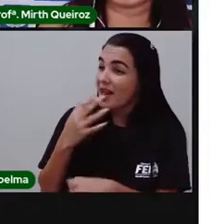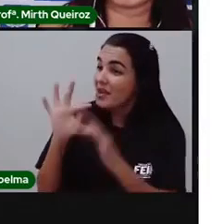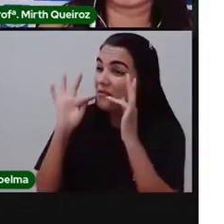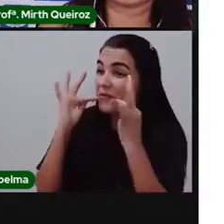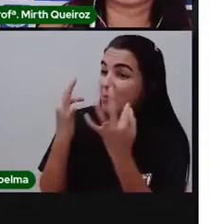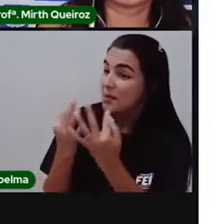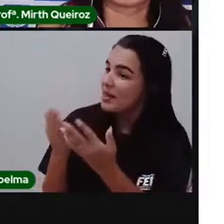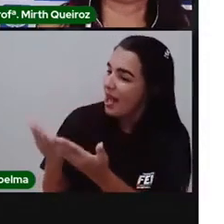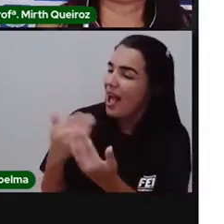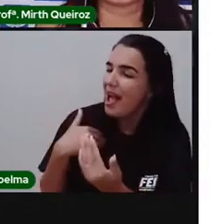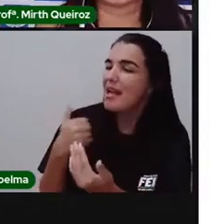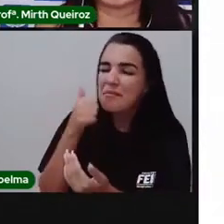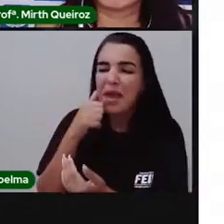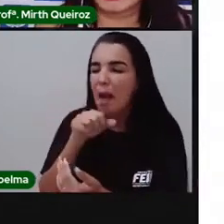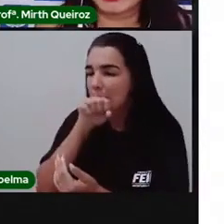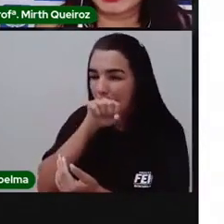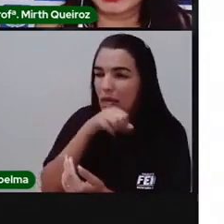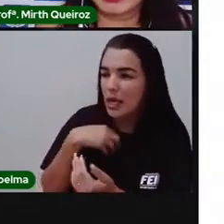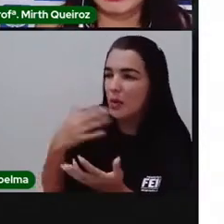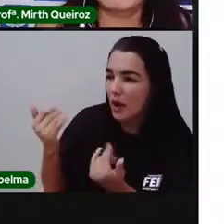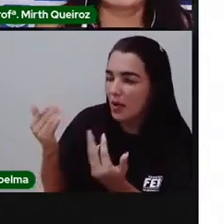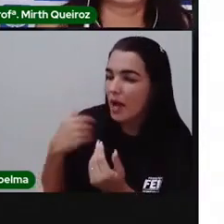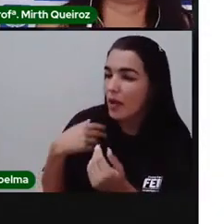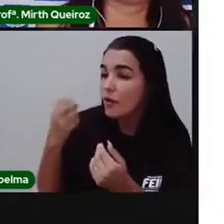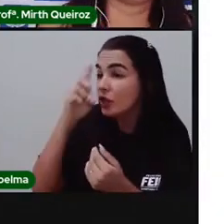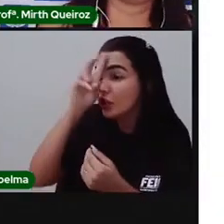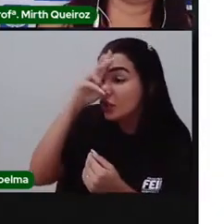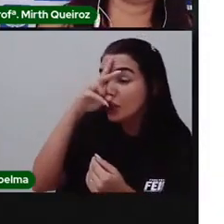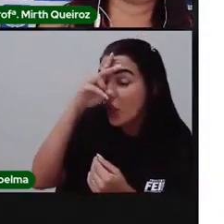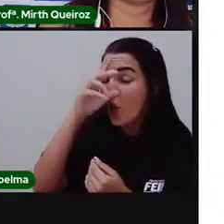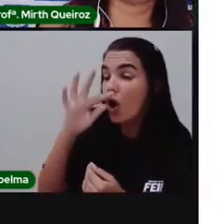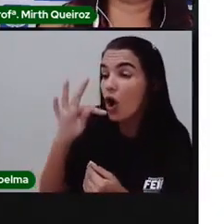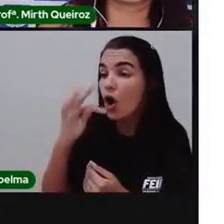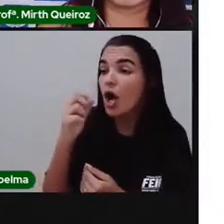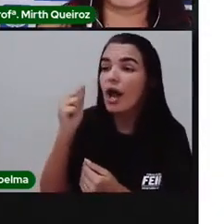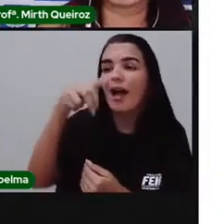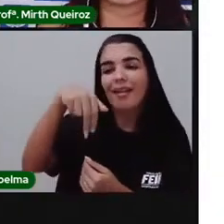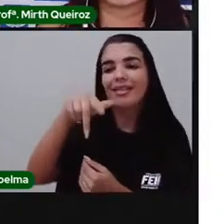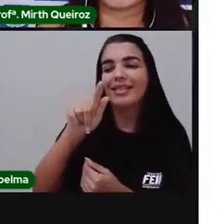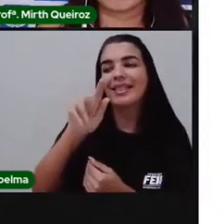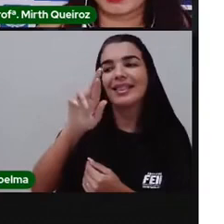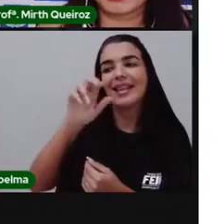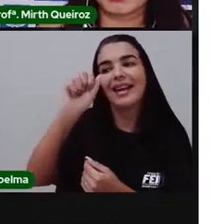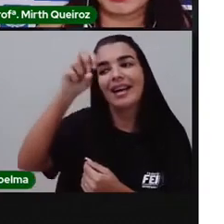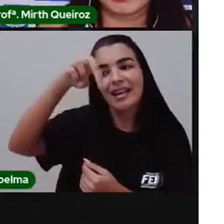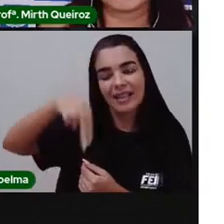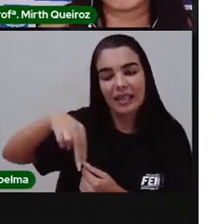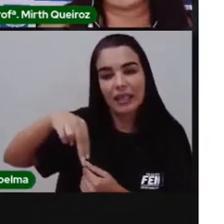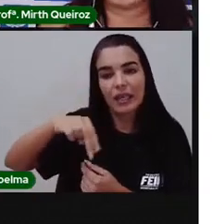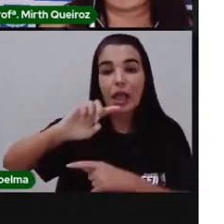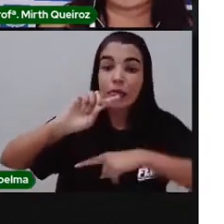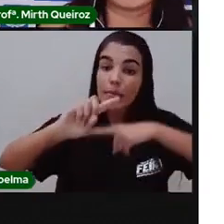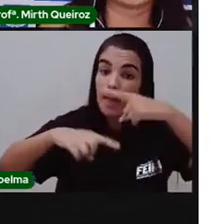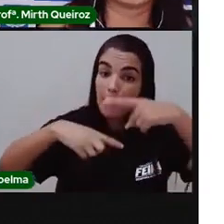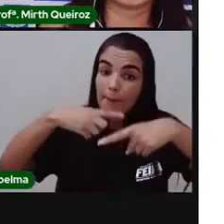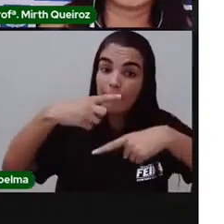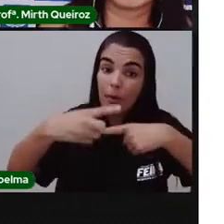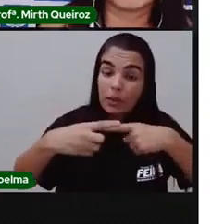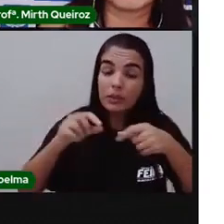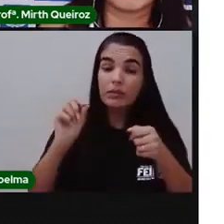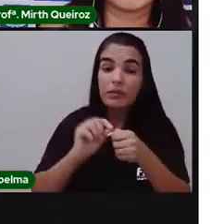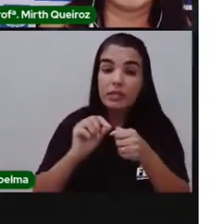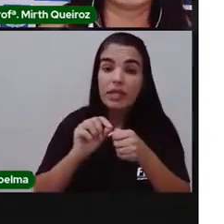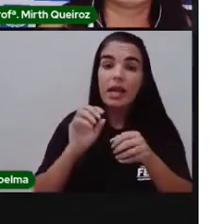familiar seu. A história do tangrã. E em seguida, vocês vão mostrar as suas peças, né? Formar